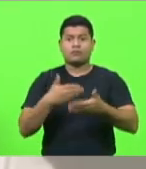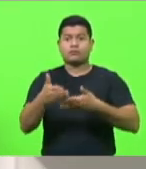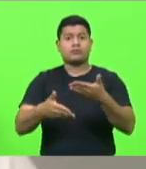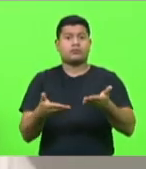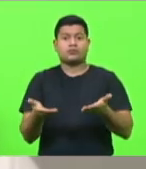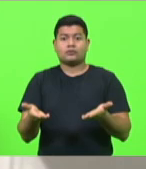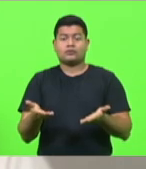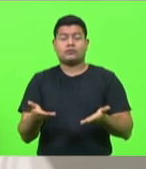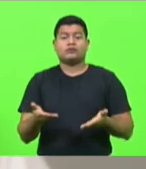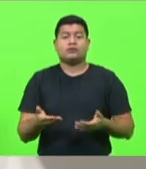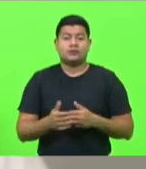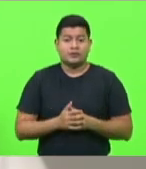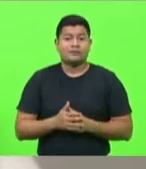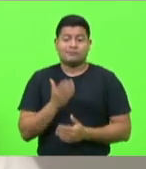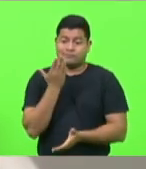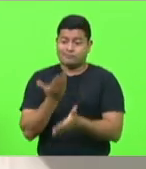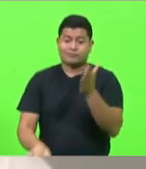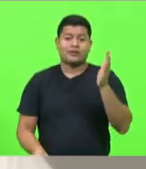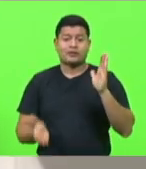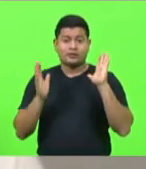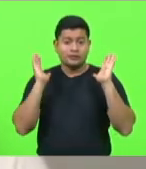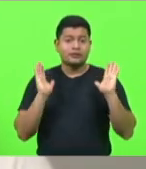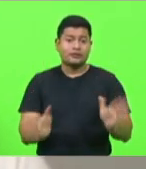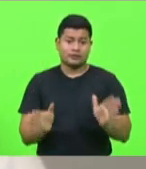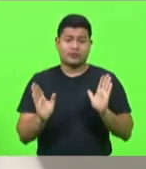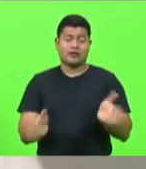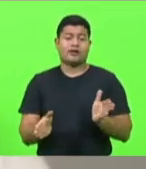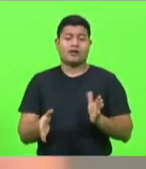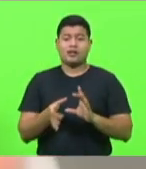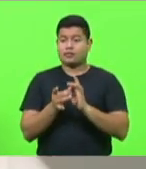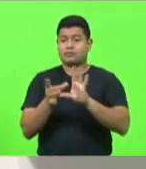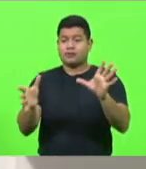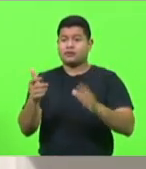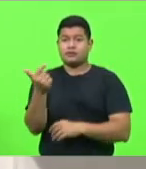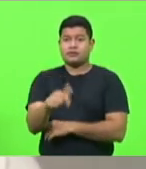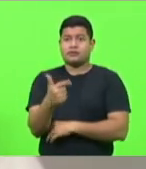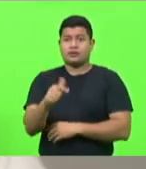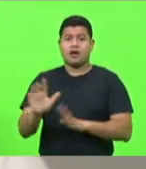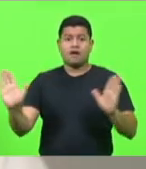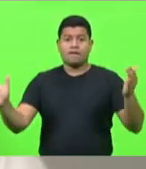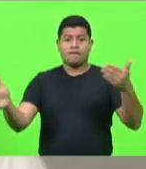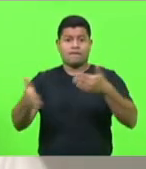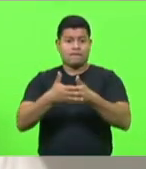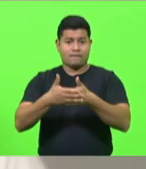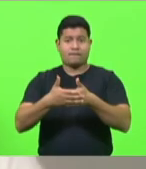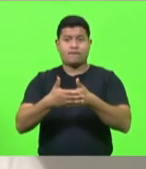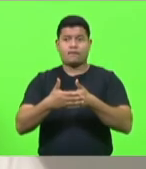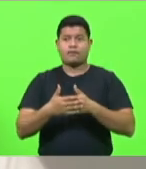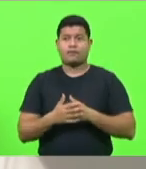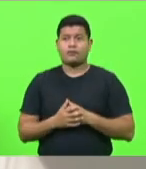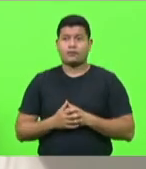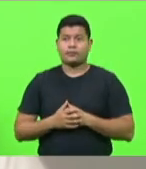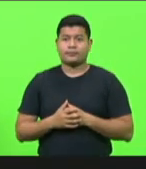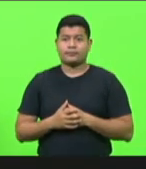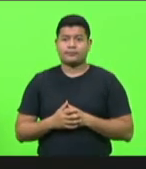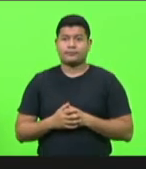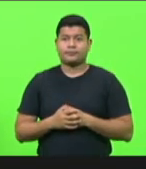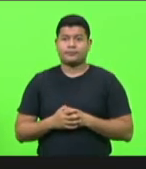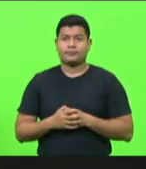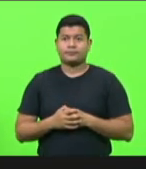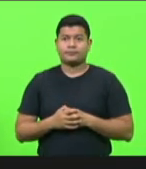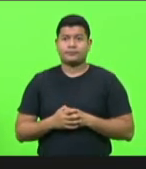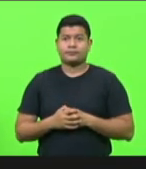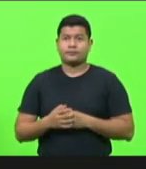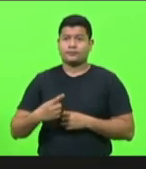já perdemos. A liberdade já perdeu. Fecha tudo. Eu não admito que não podemos ter